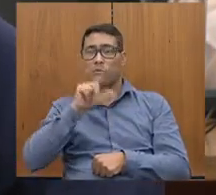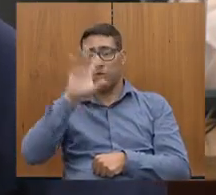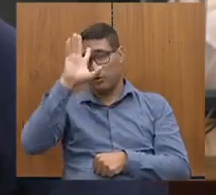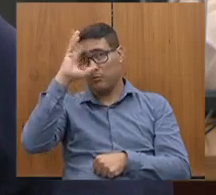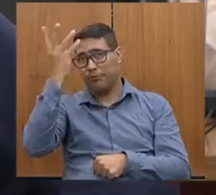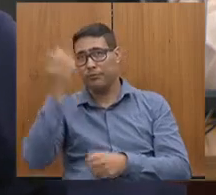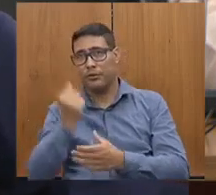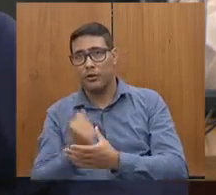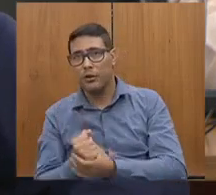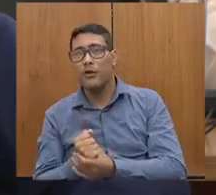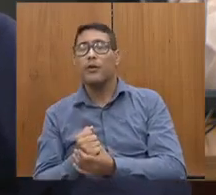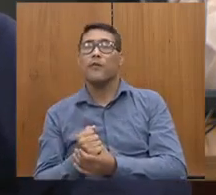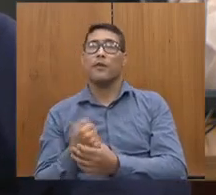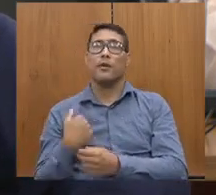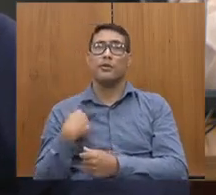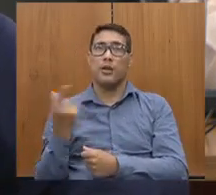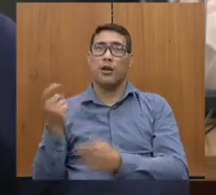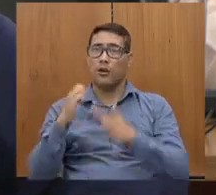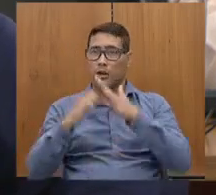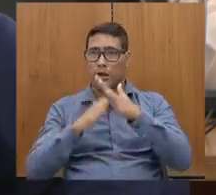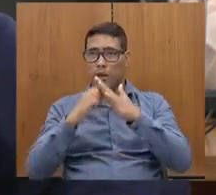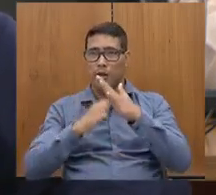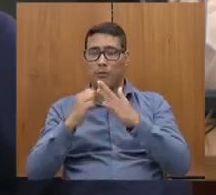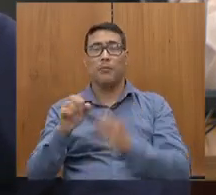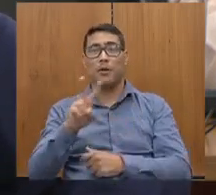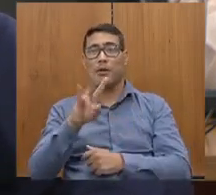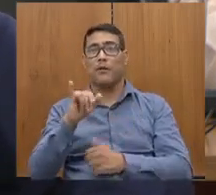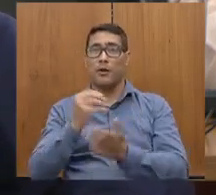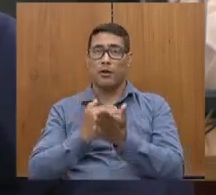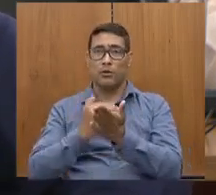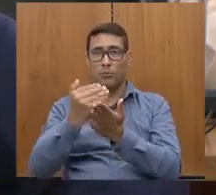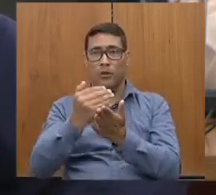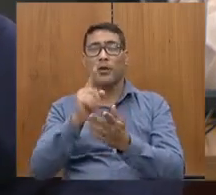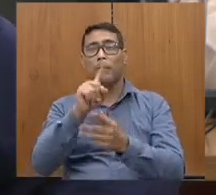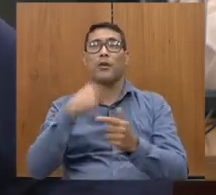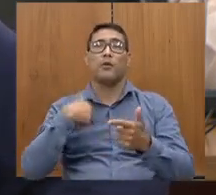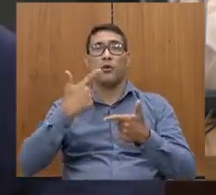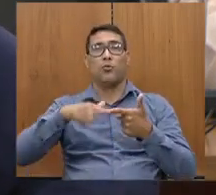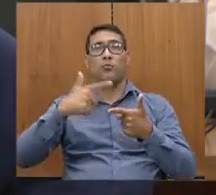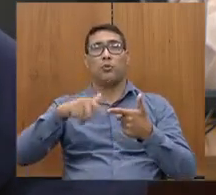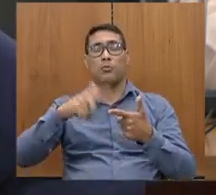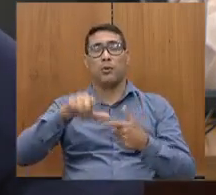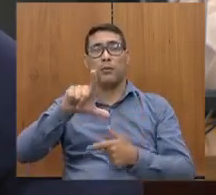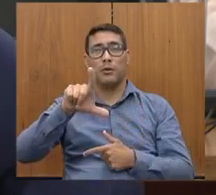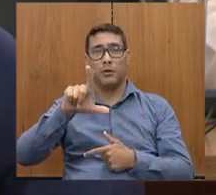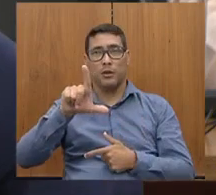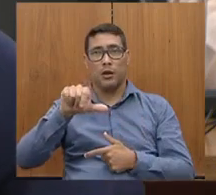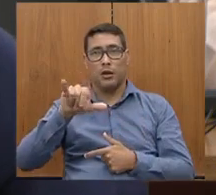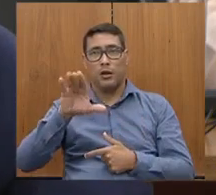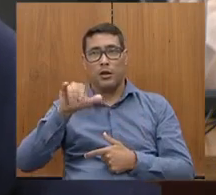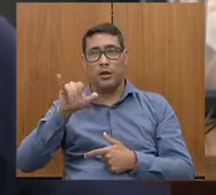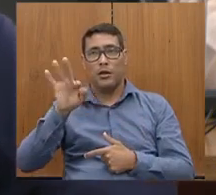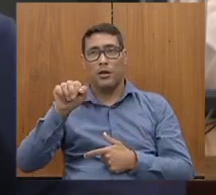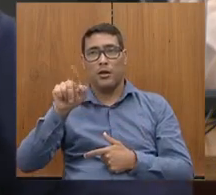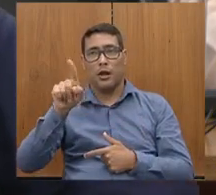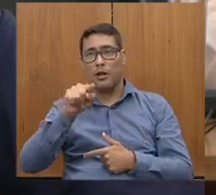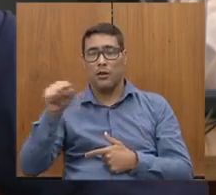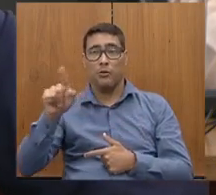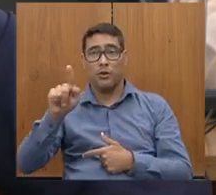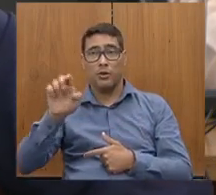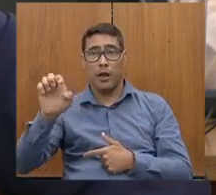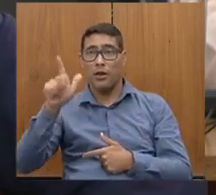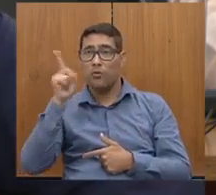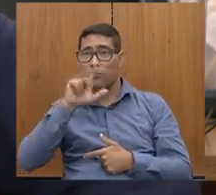e já demos ordem de início, acho a empresa agora finalmente vai começar, mas foi um problema listatório que a GE não conseguiu resolver e foi